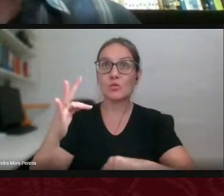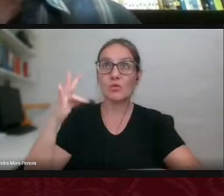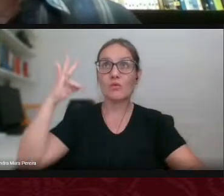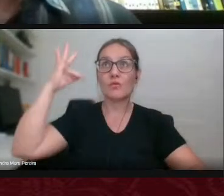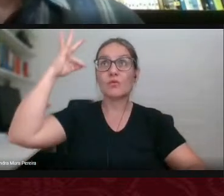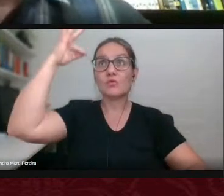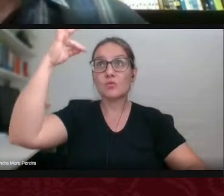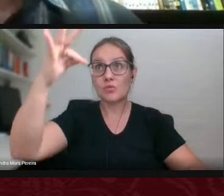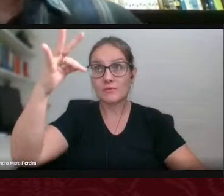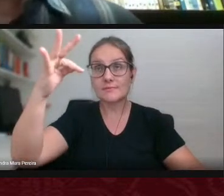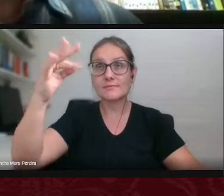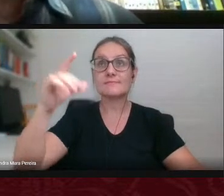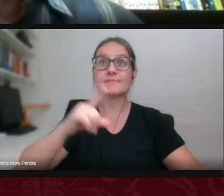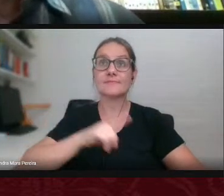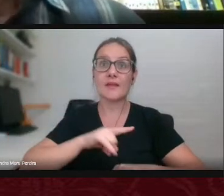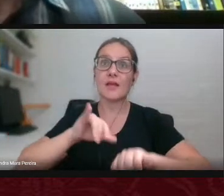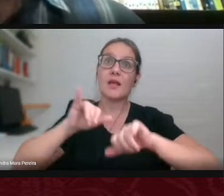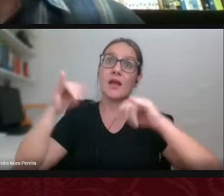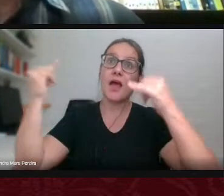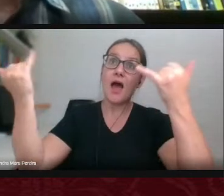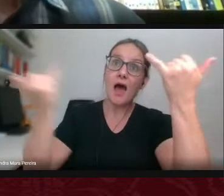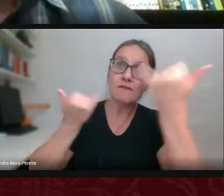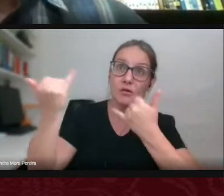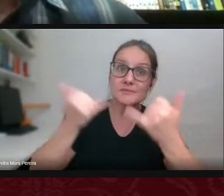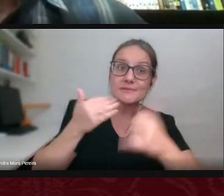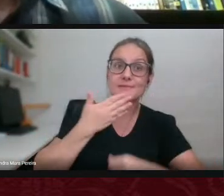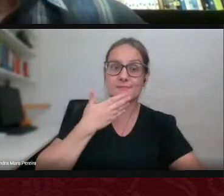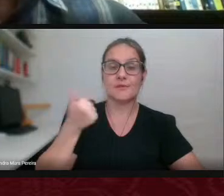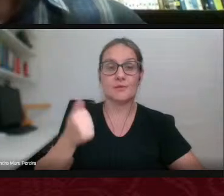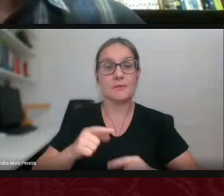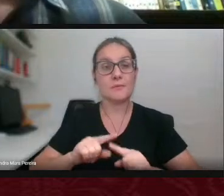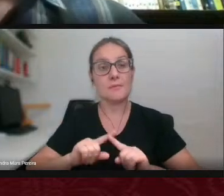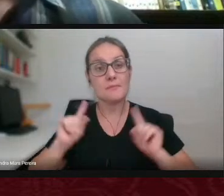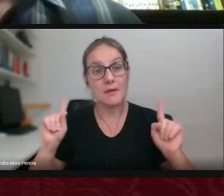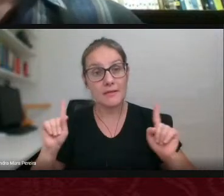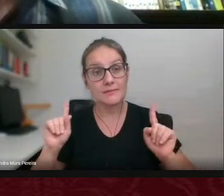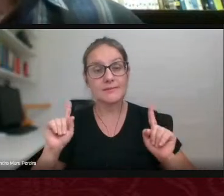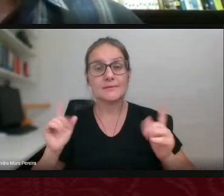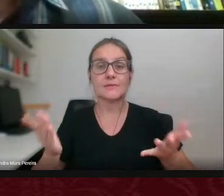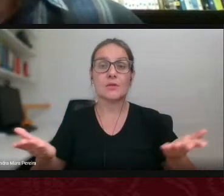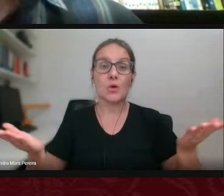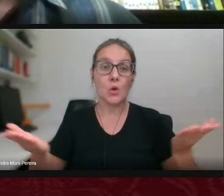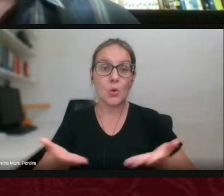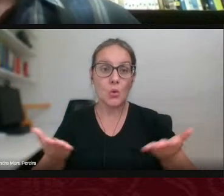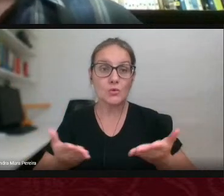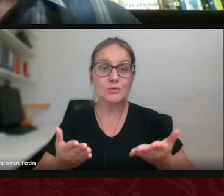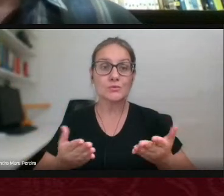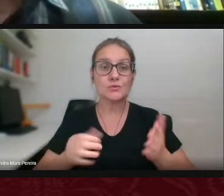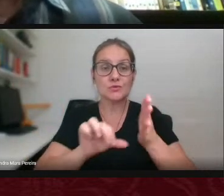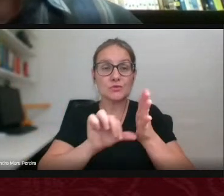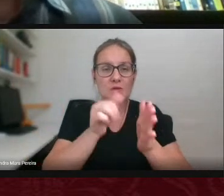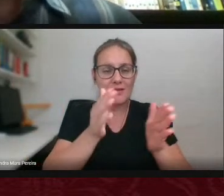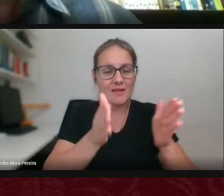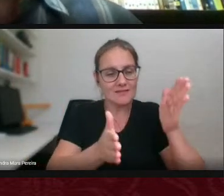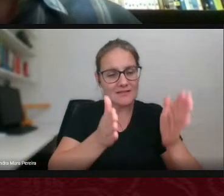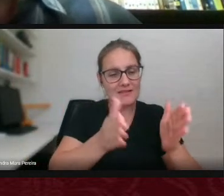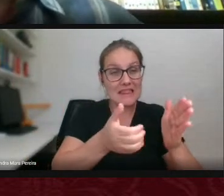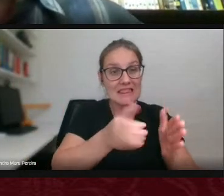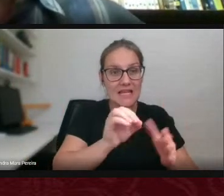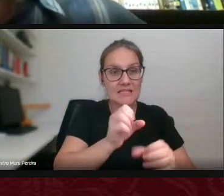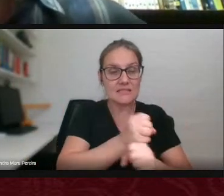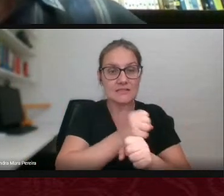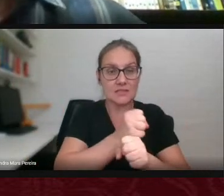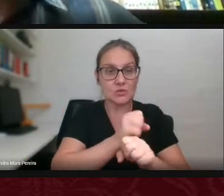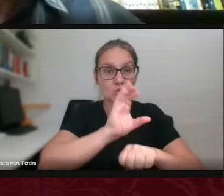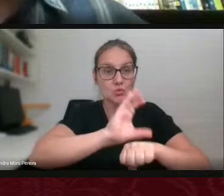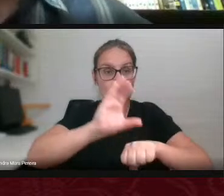nos trazer novidades melhores né mas de fato os primeiros dez anos do curso de educação física da